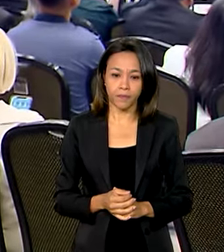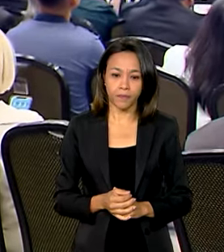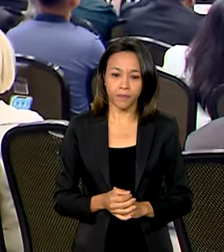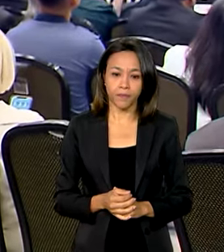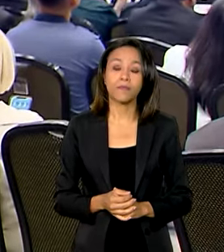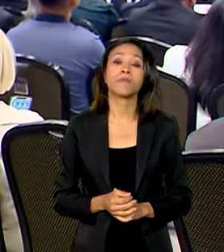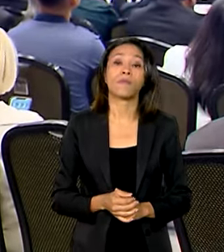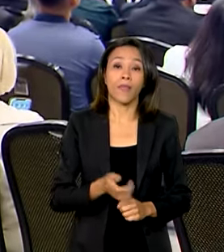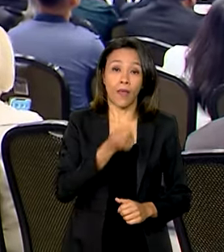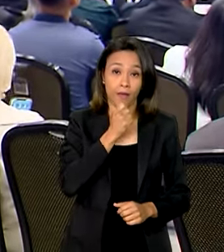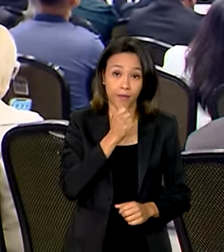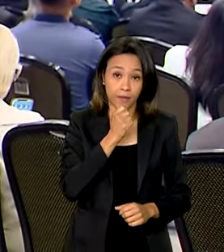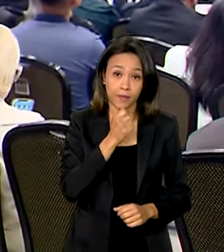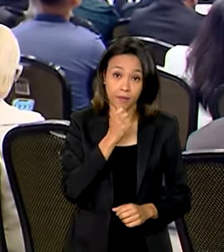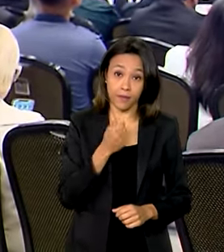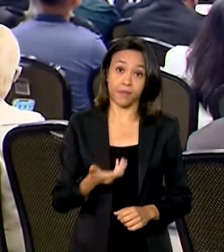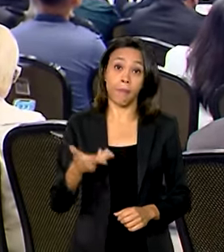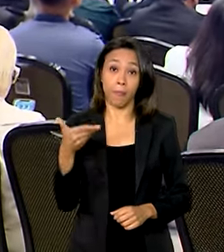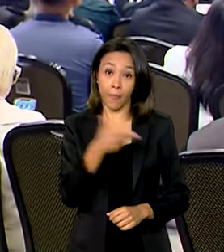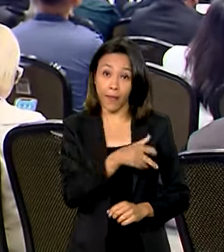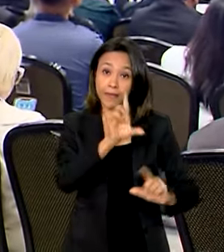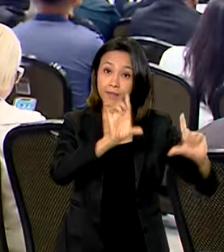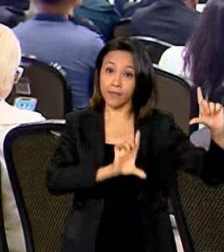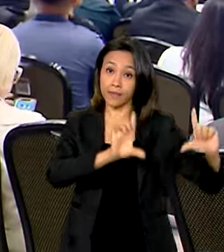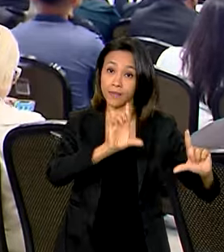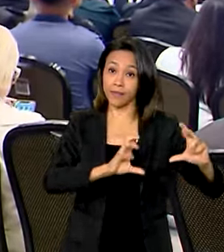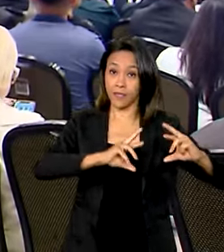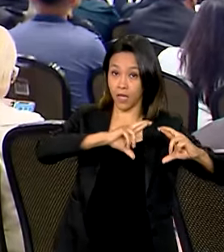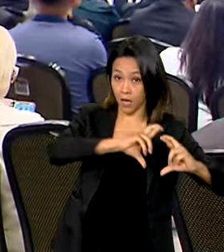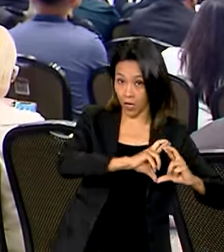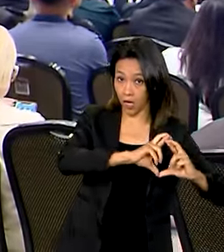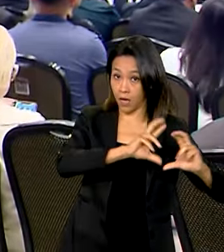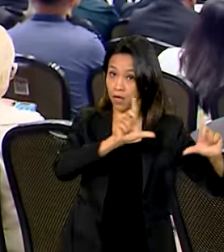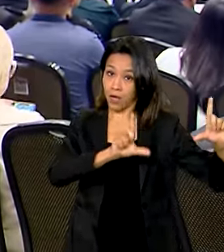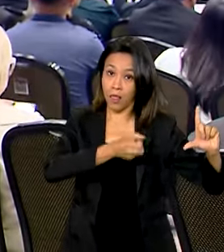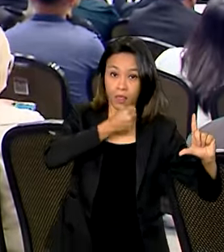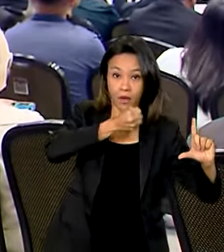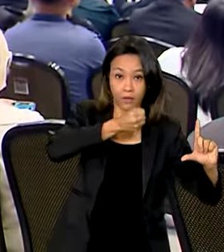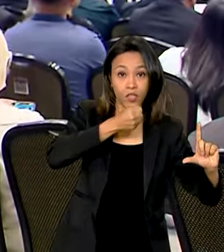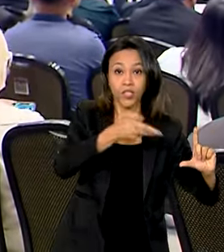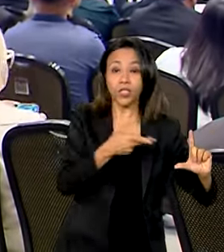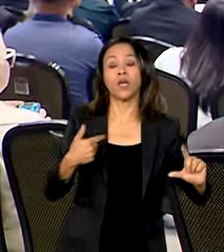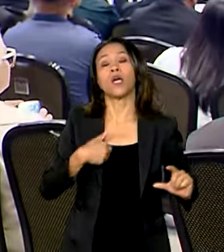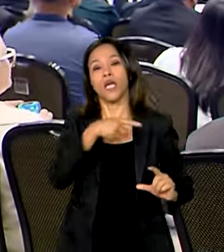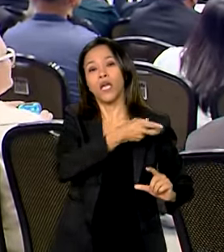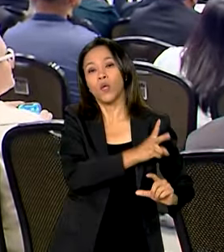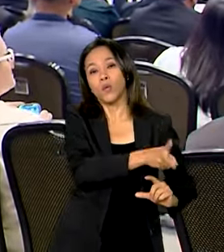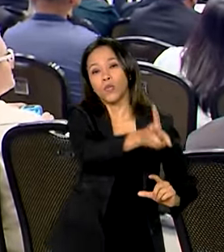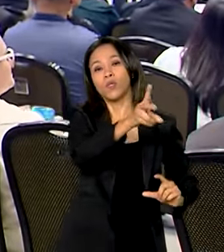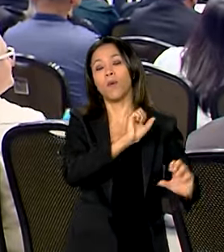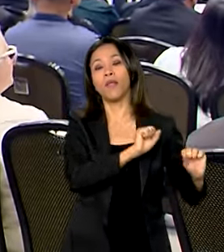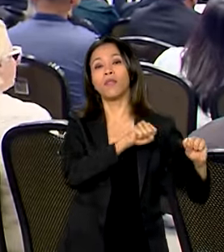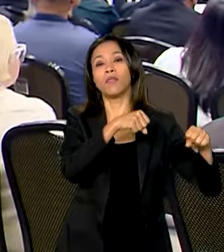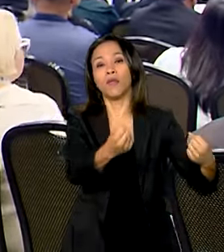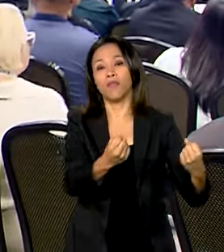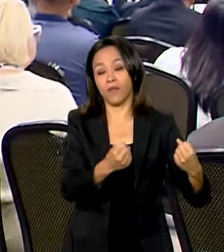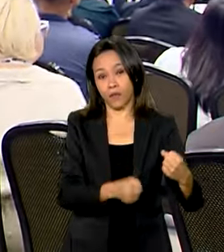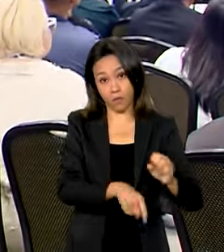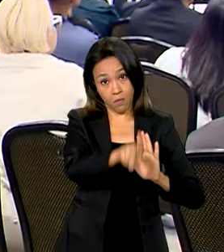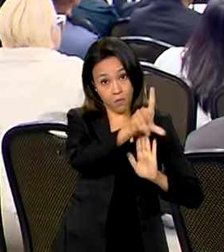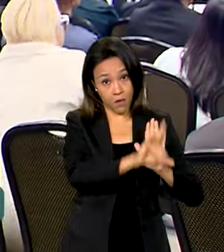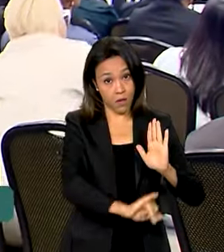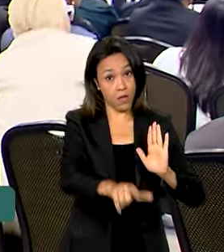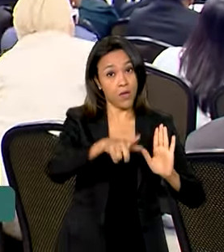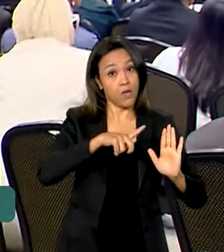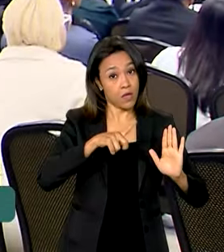Ainda nessa entrevista, a rede Record de televisão, o presidente Lula voltou a defender uma lei que regule as redes sociais.